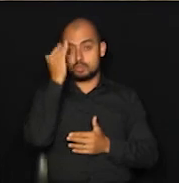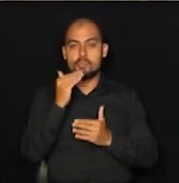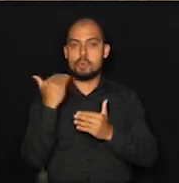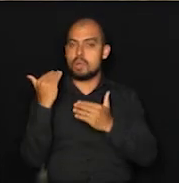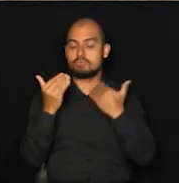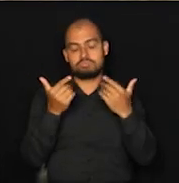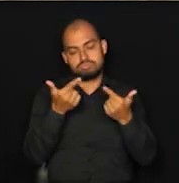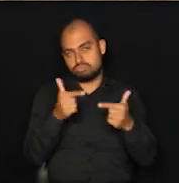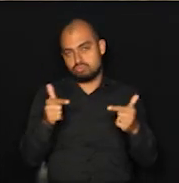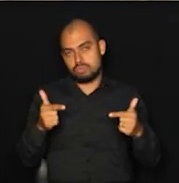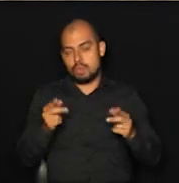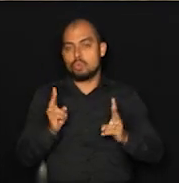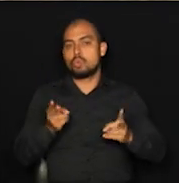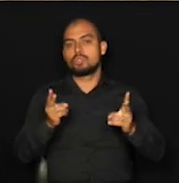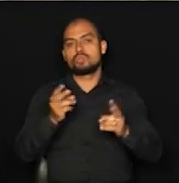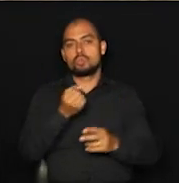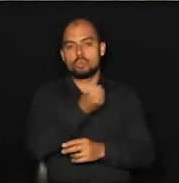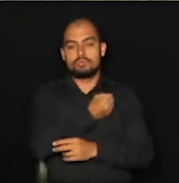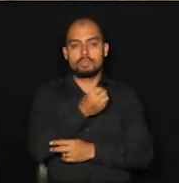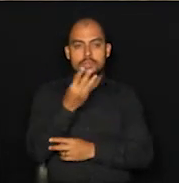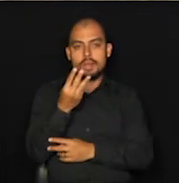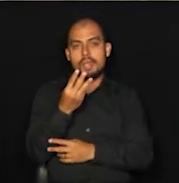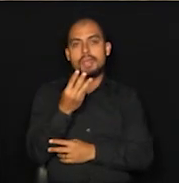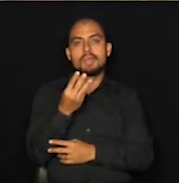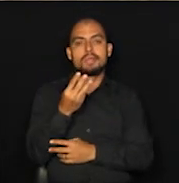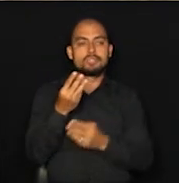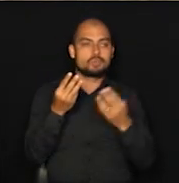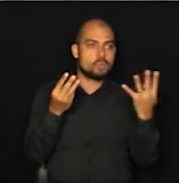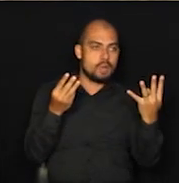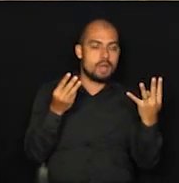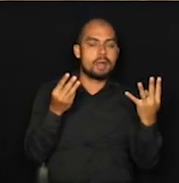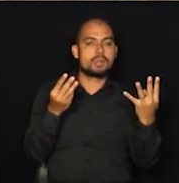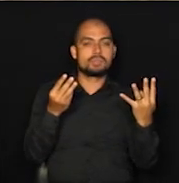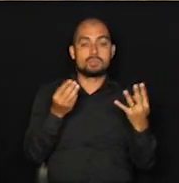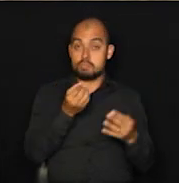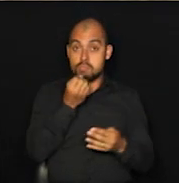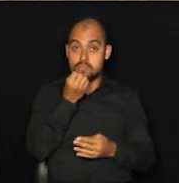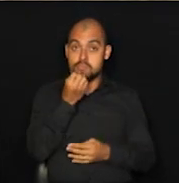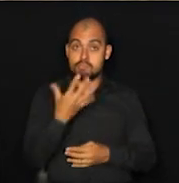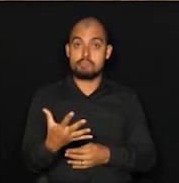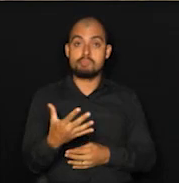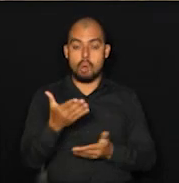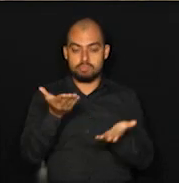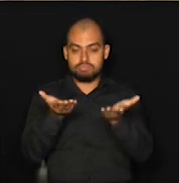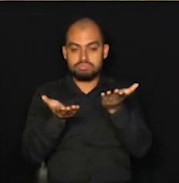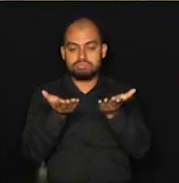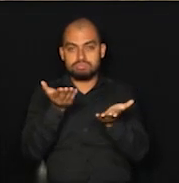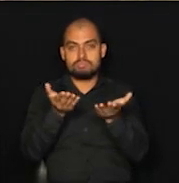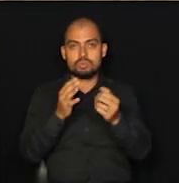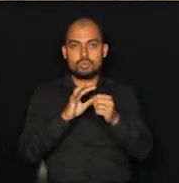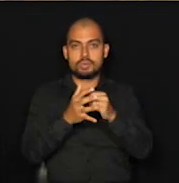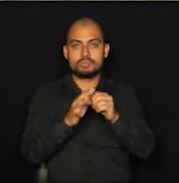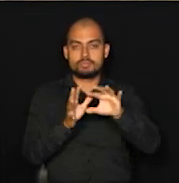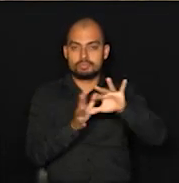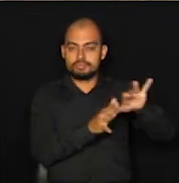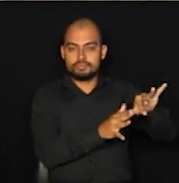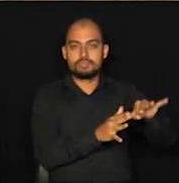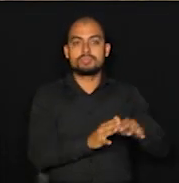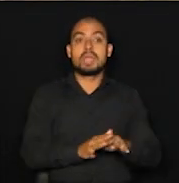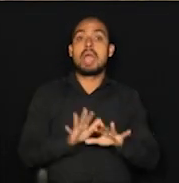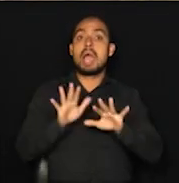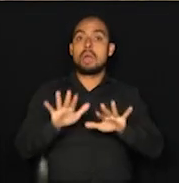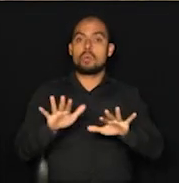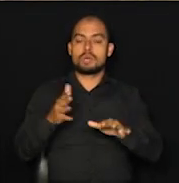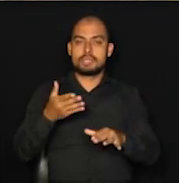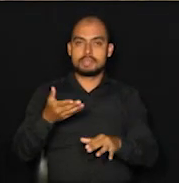última semana, permanece esse número de 3, 4 e 9, o que é uma boa notícia, essa estabilidade da doença. Sobre os dados aqui da